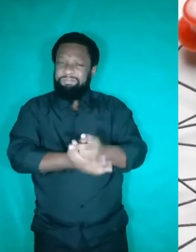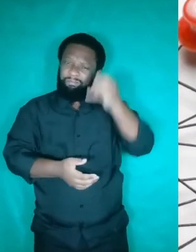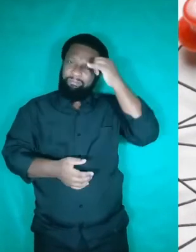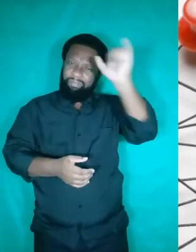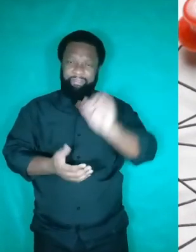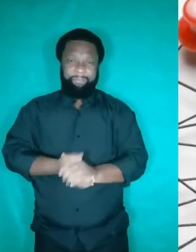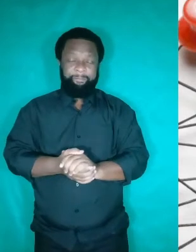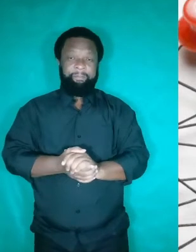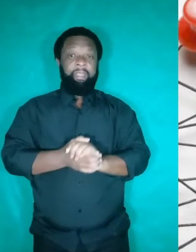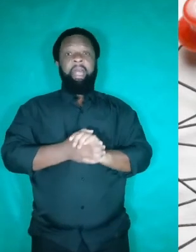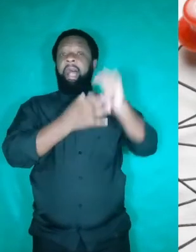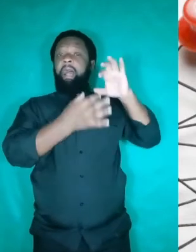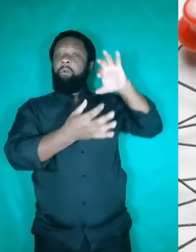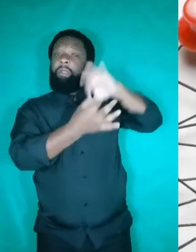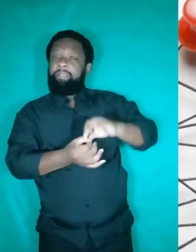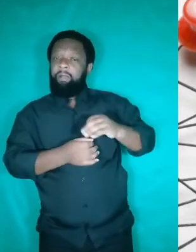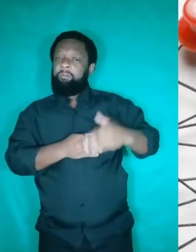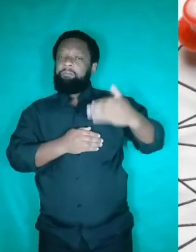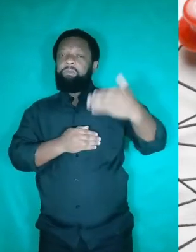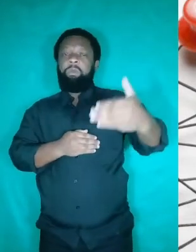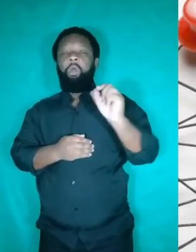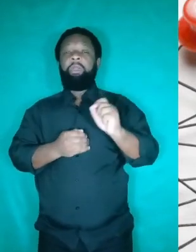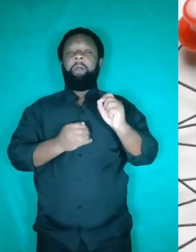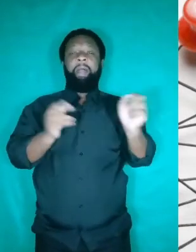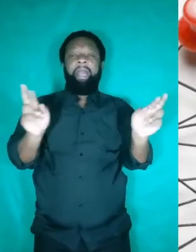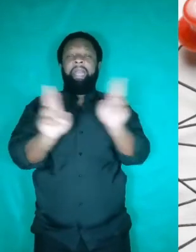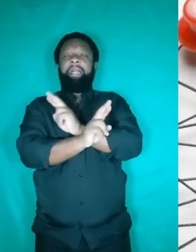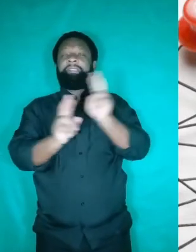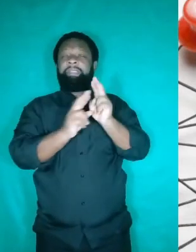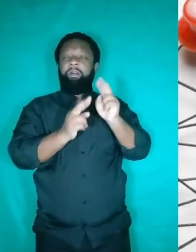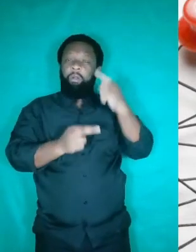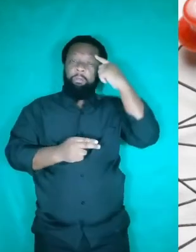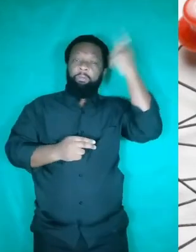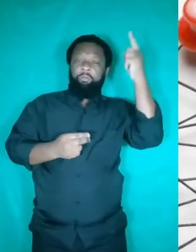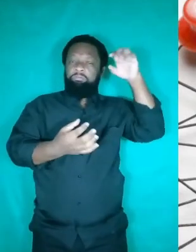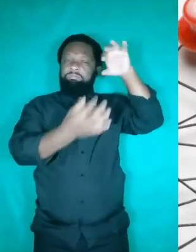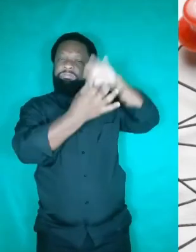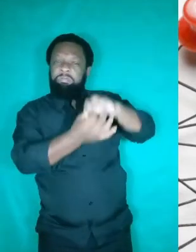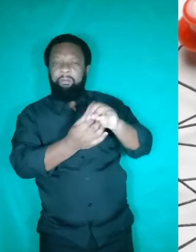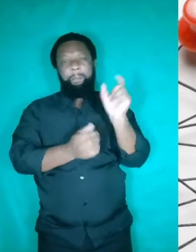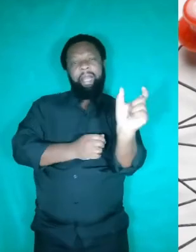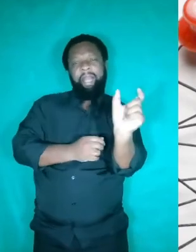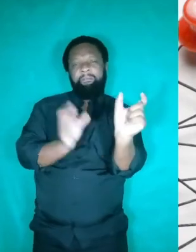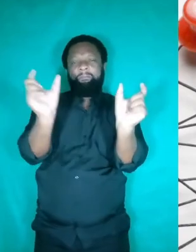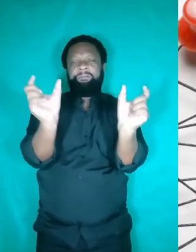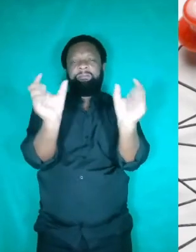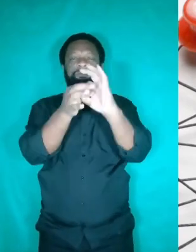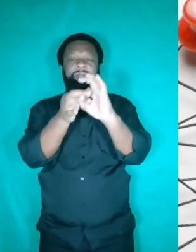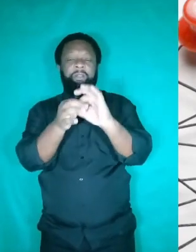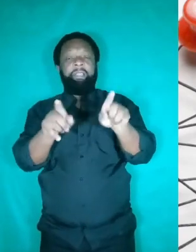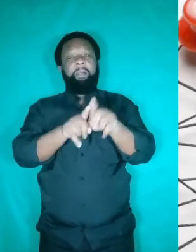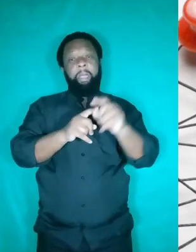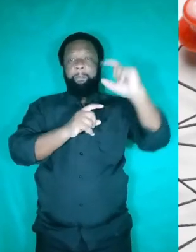sequencial estabelece relações lógicas entre orações, frases e parágrafos. Vamos ver. Grande parte